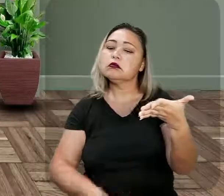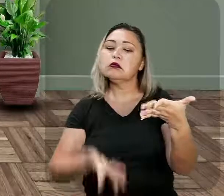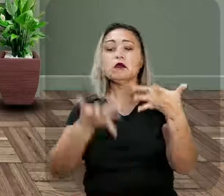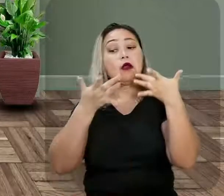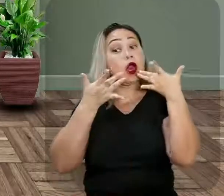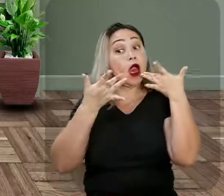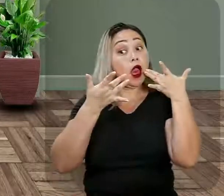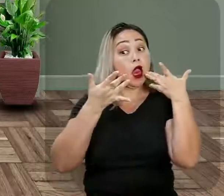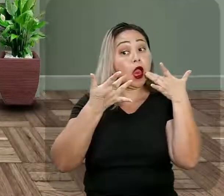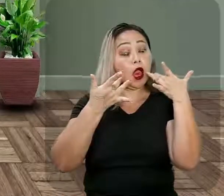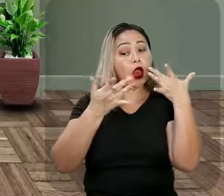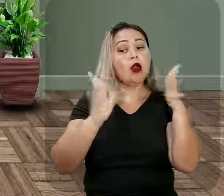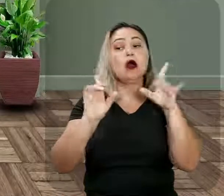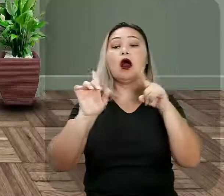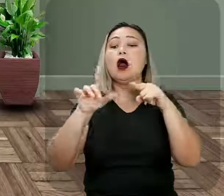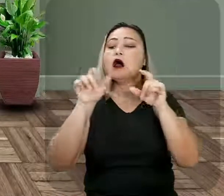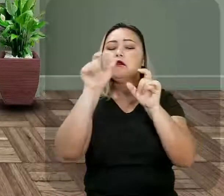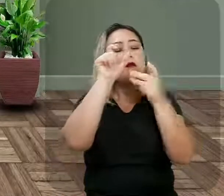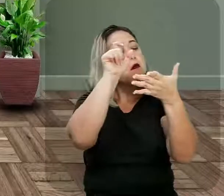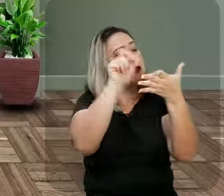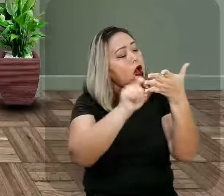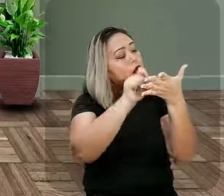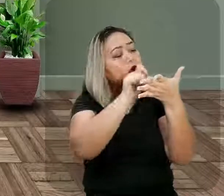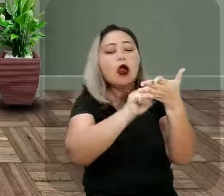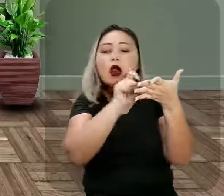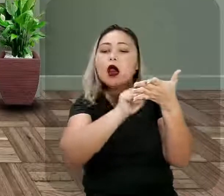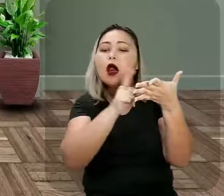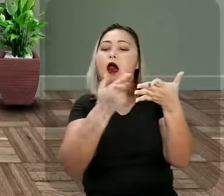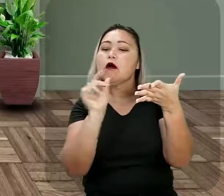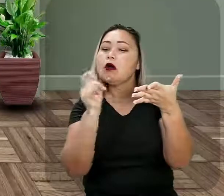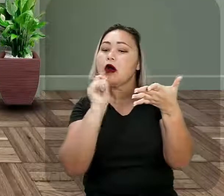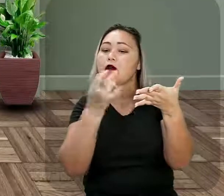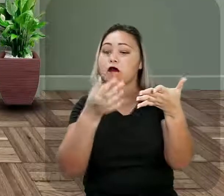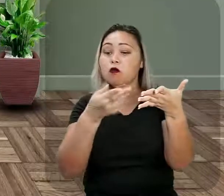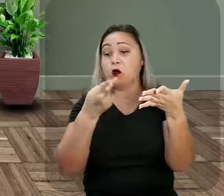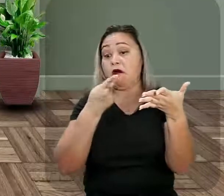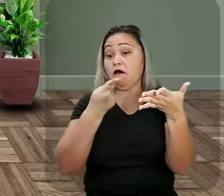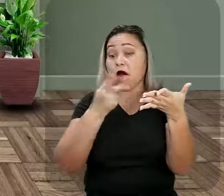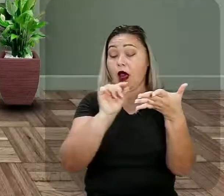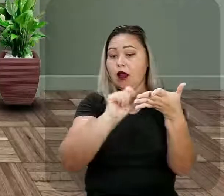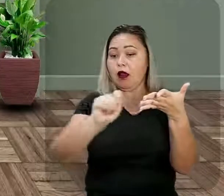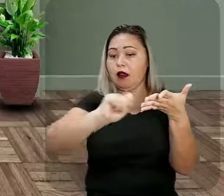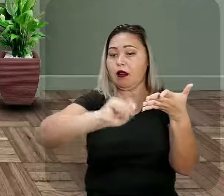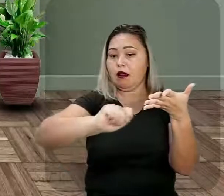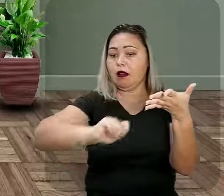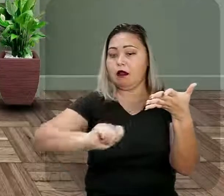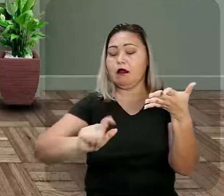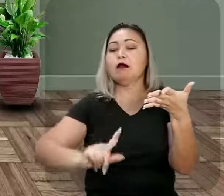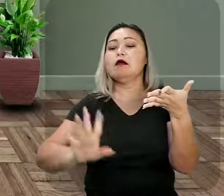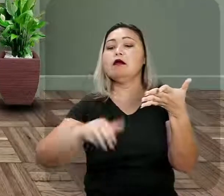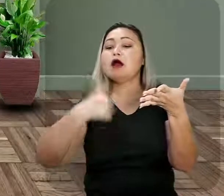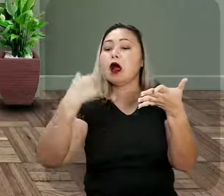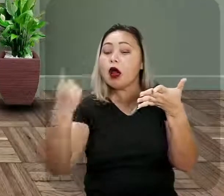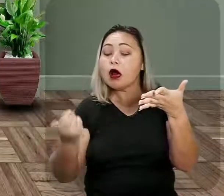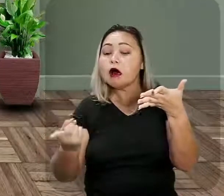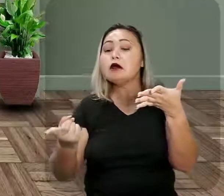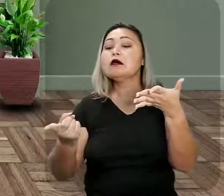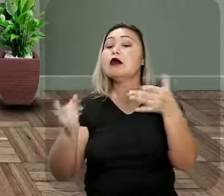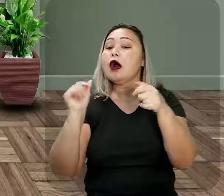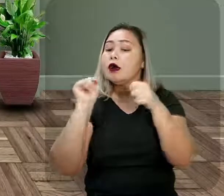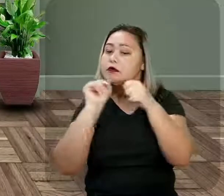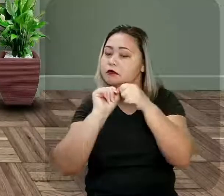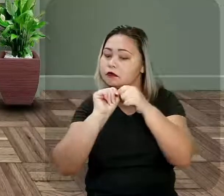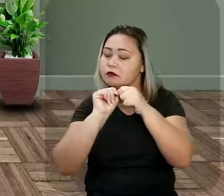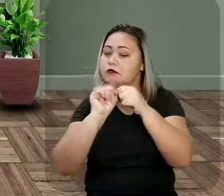teatral, colocar aí os personagens, as falas, né, e aí sim fazer a produção.